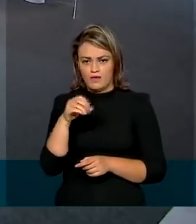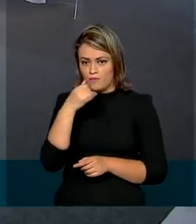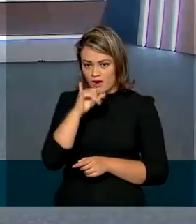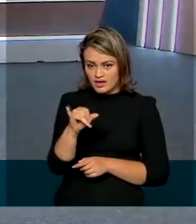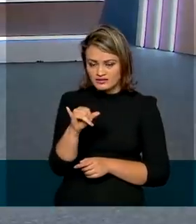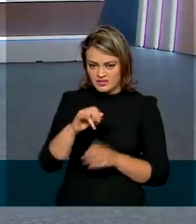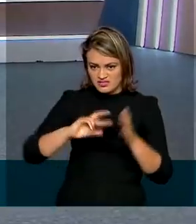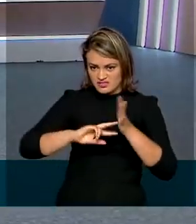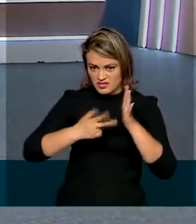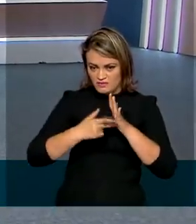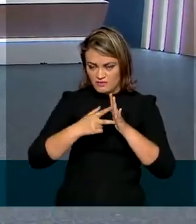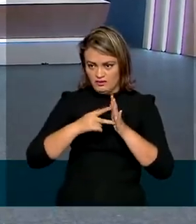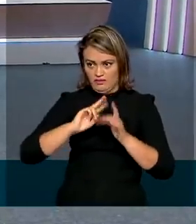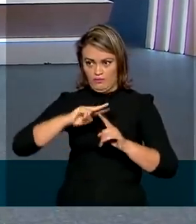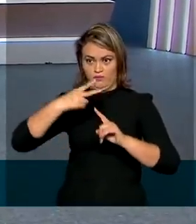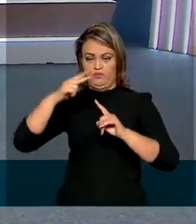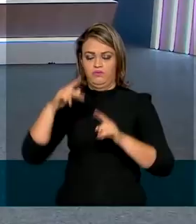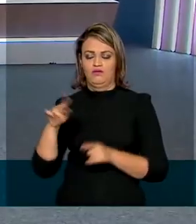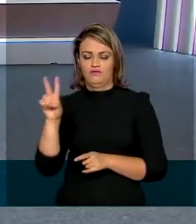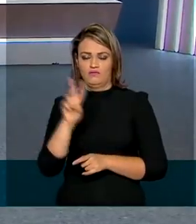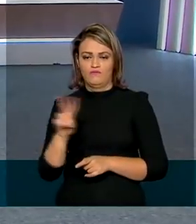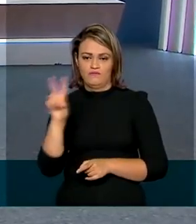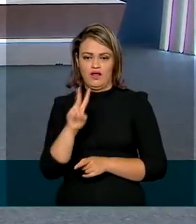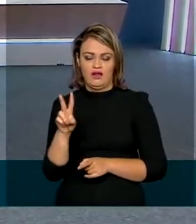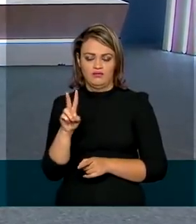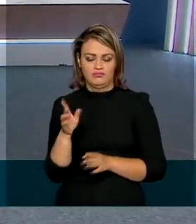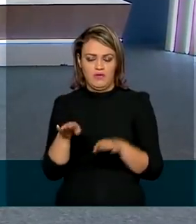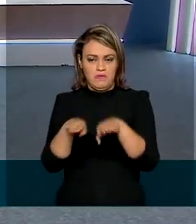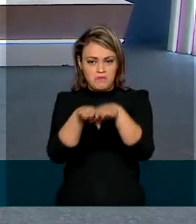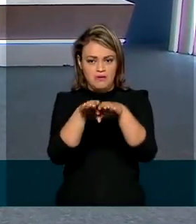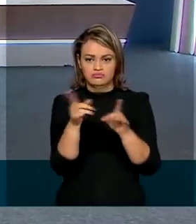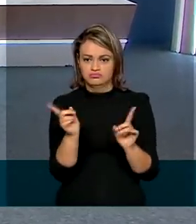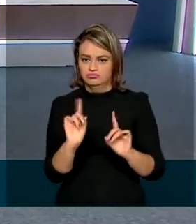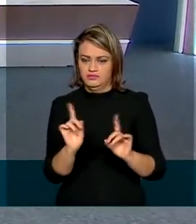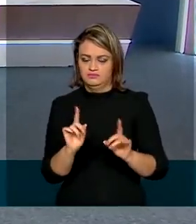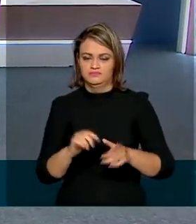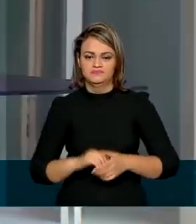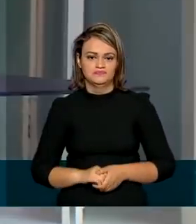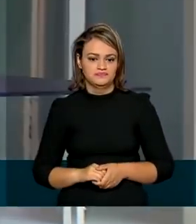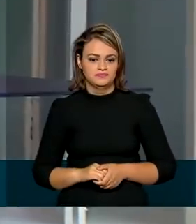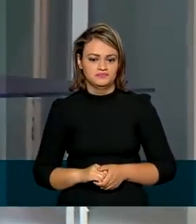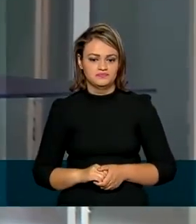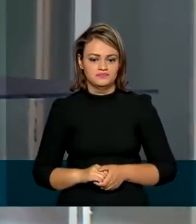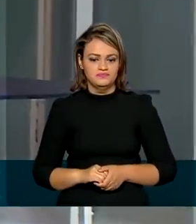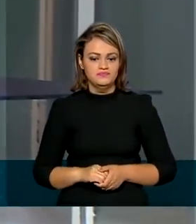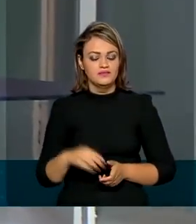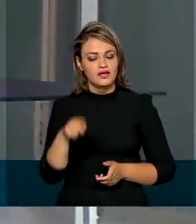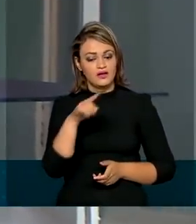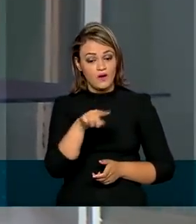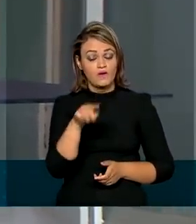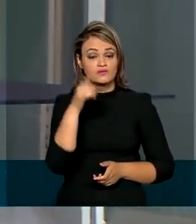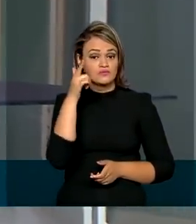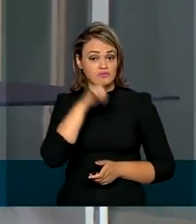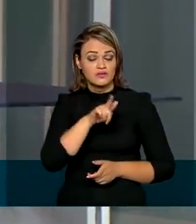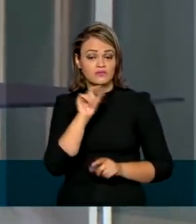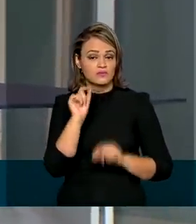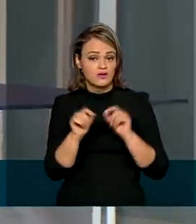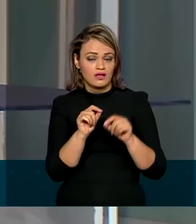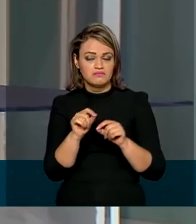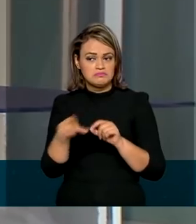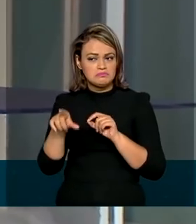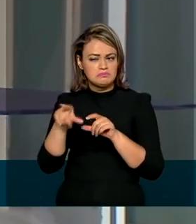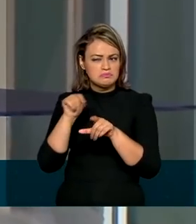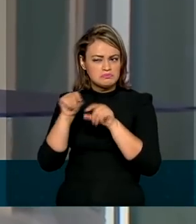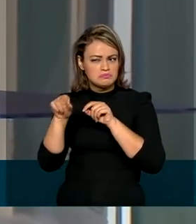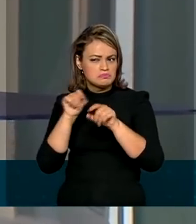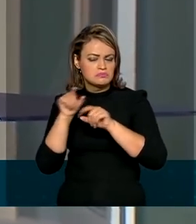significará aumentos nas tarifas na mesma proporção para o consumidor. Conseguimos, com medidas bem